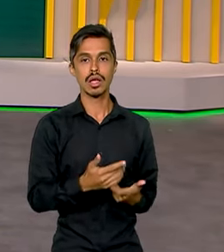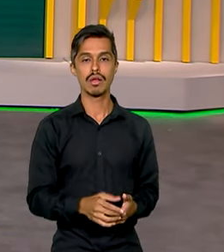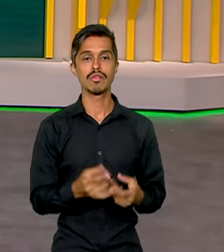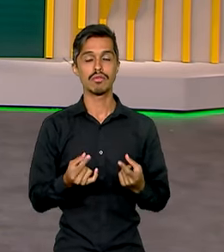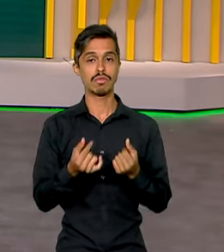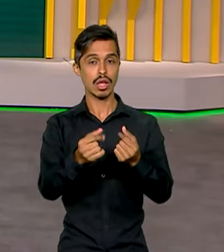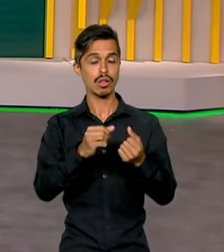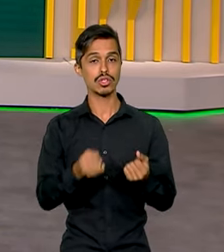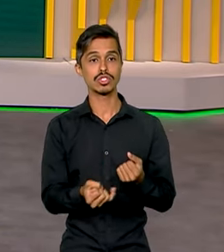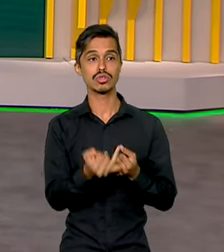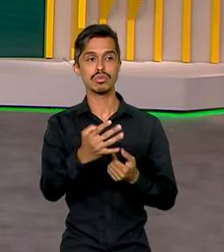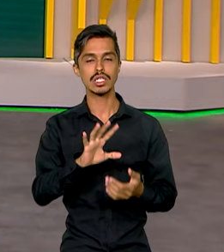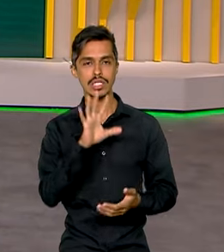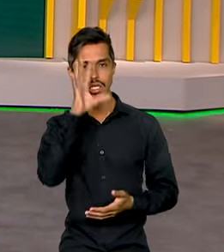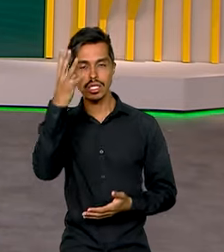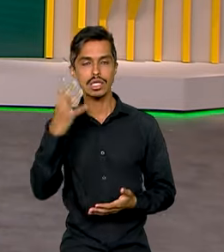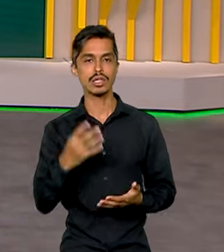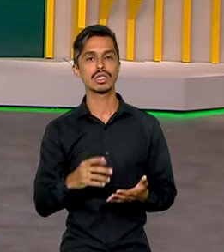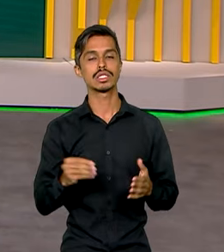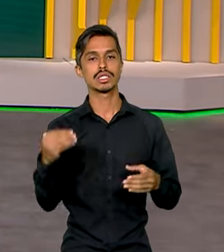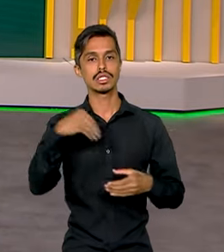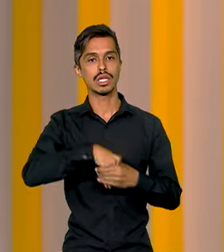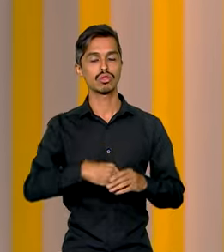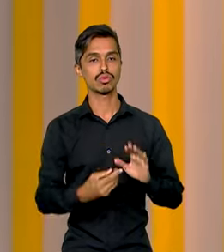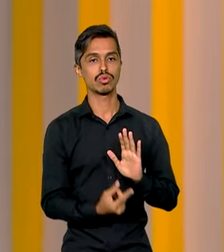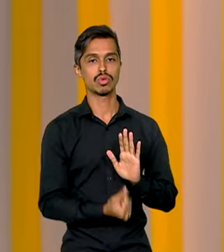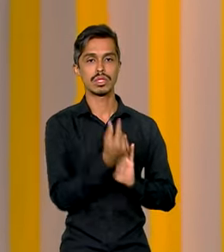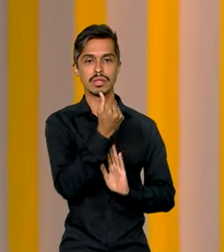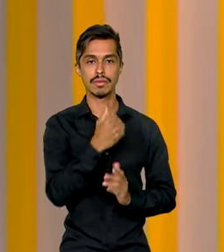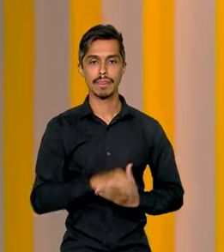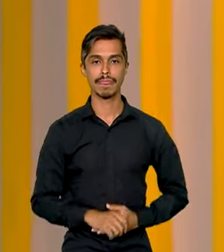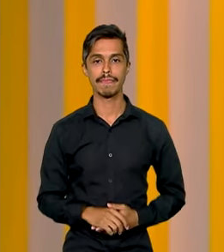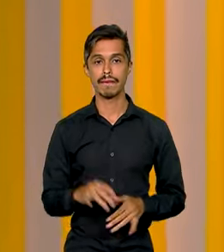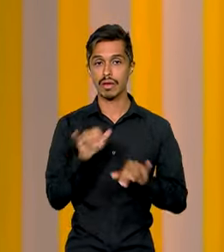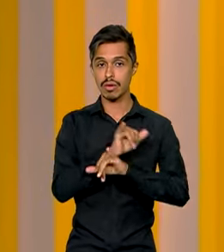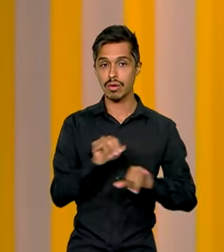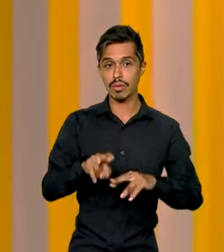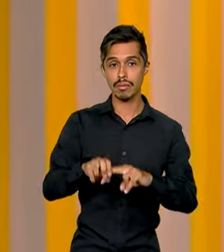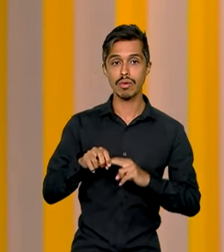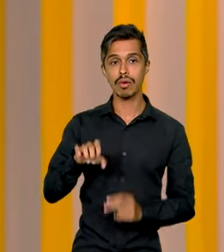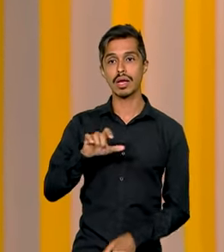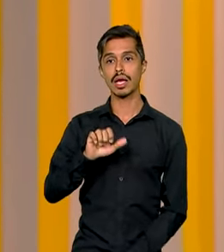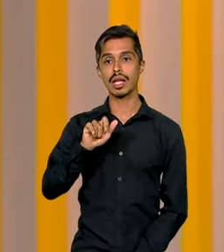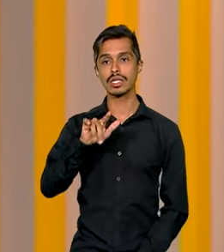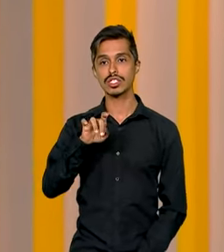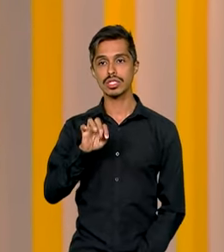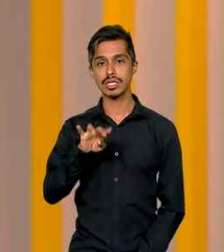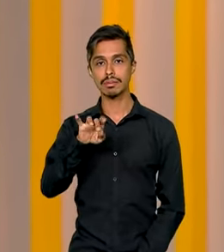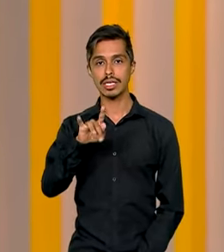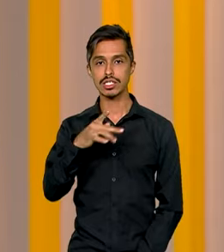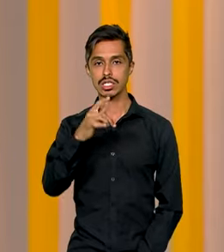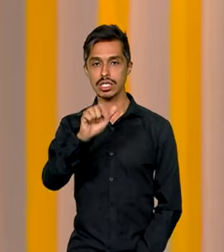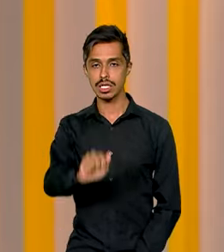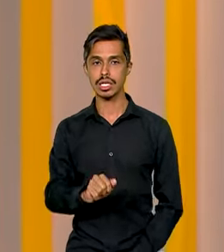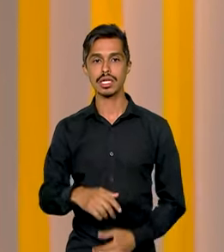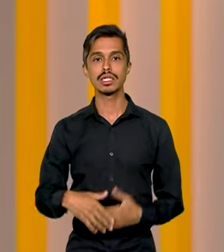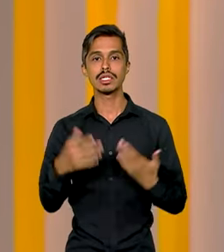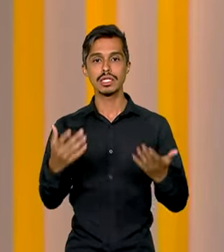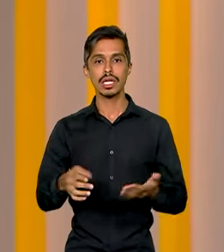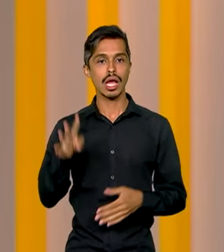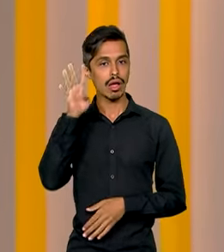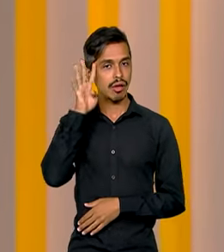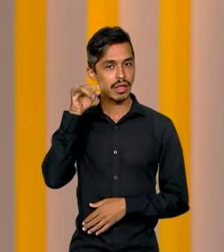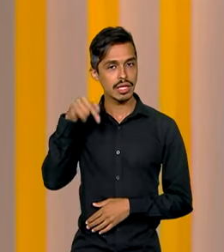emendas parlamentares definidas no orçamento. O anúncio foi feito por Alexandre Padilha na tarde desta quarta-feira no